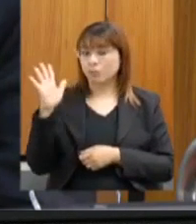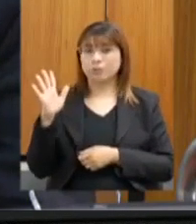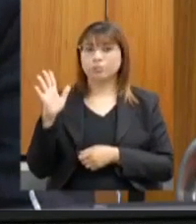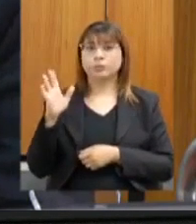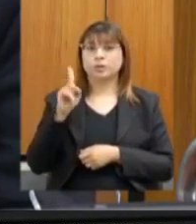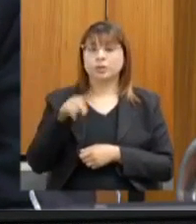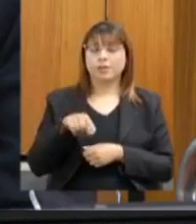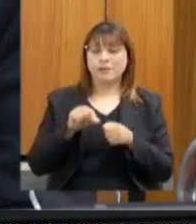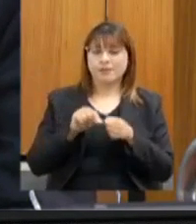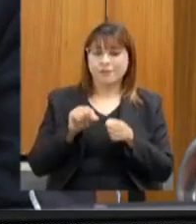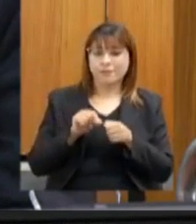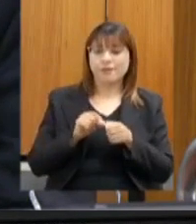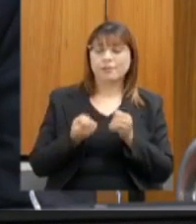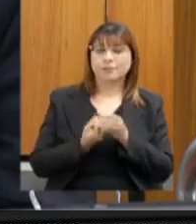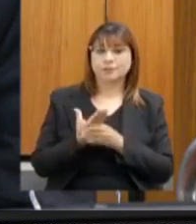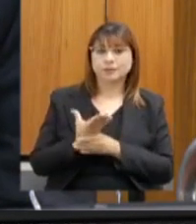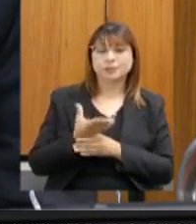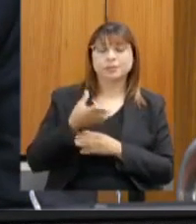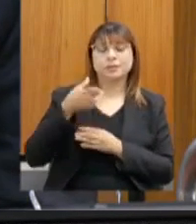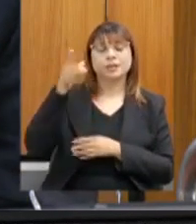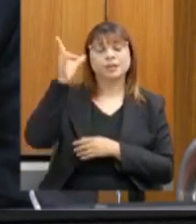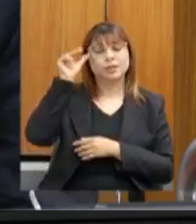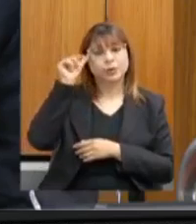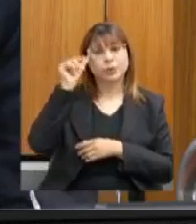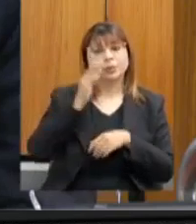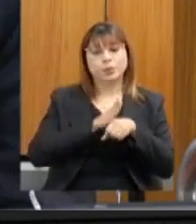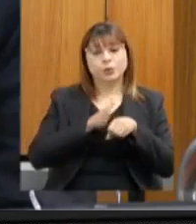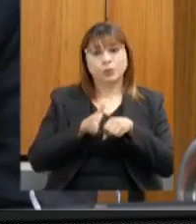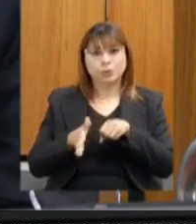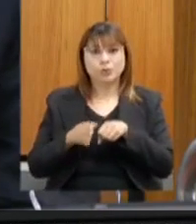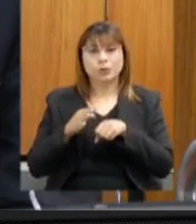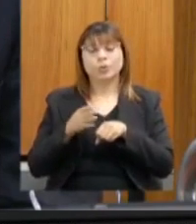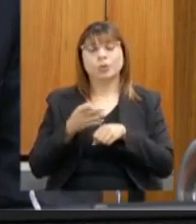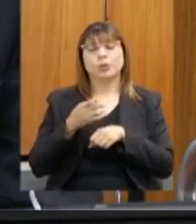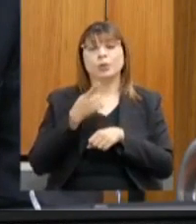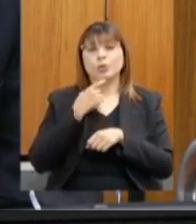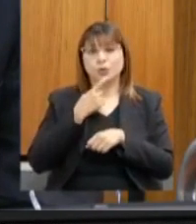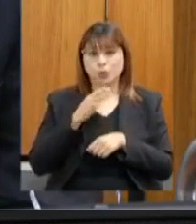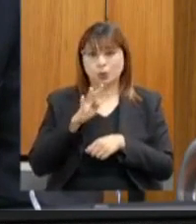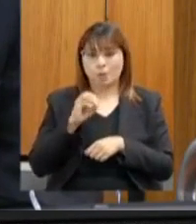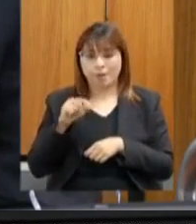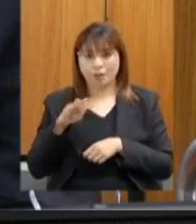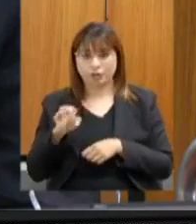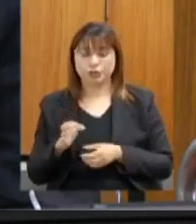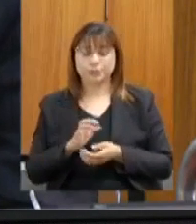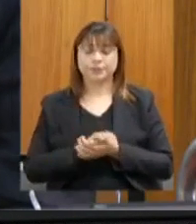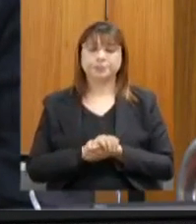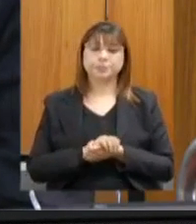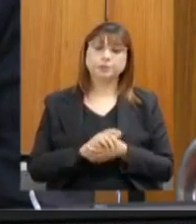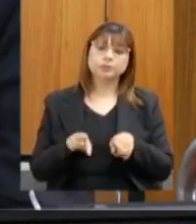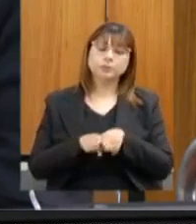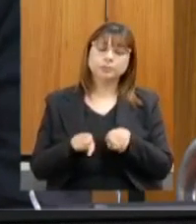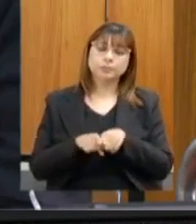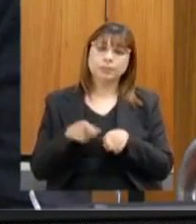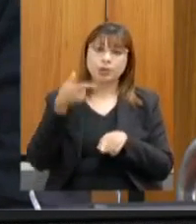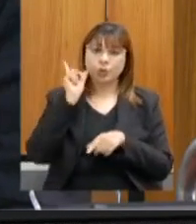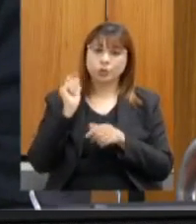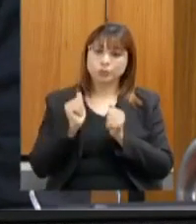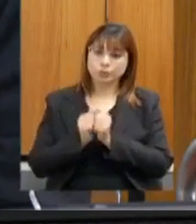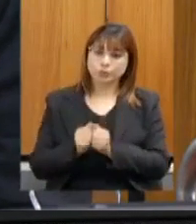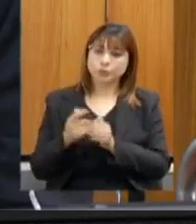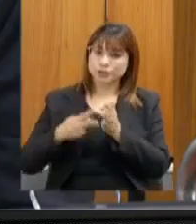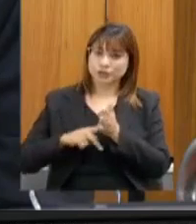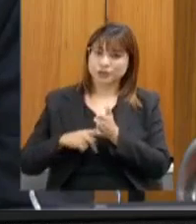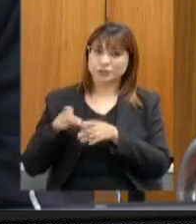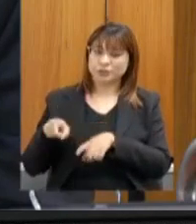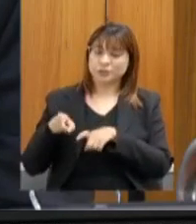cenoura e tomate do Estado de Minas Gerais. e ontem conversando com o presidente do Sindicato Rural, o Breno, a quem eu mando um